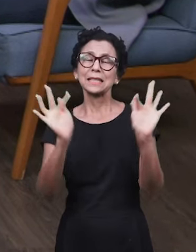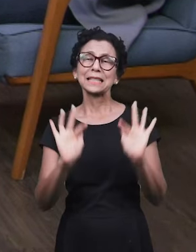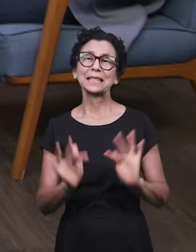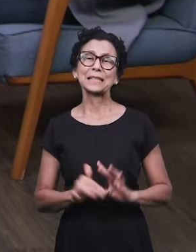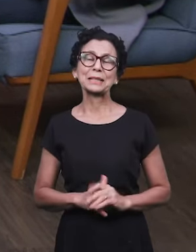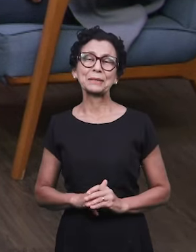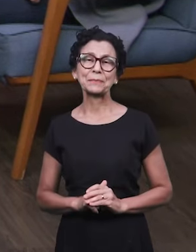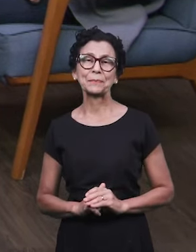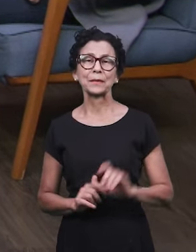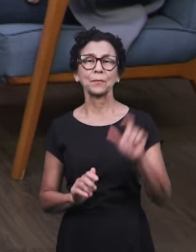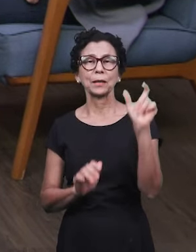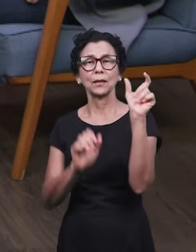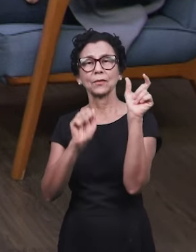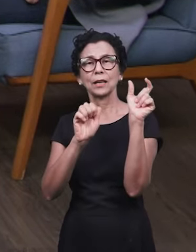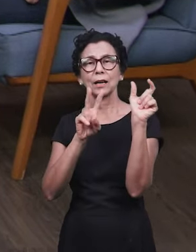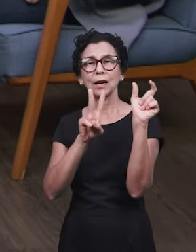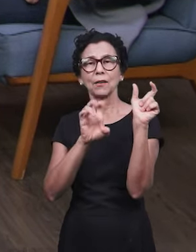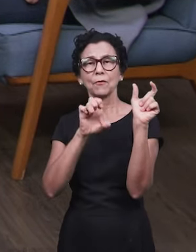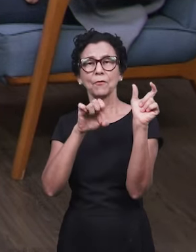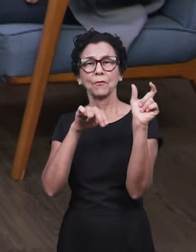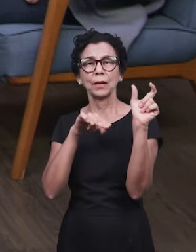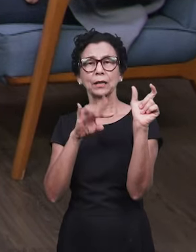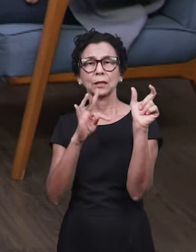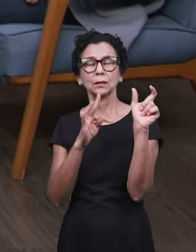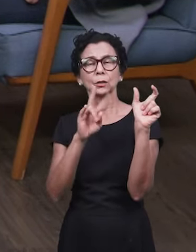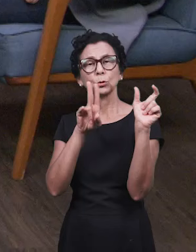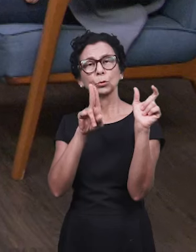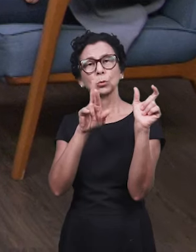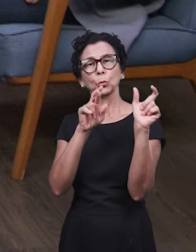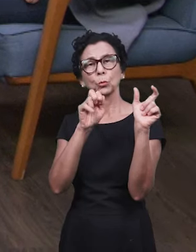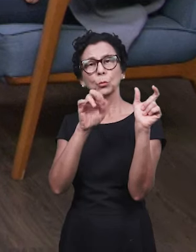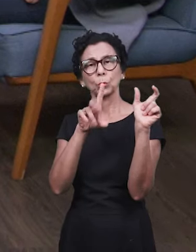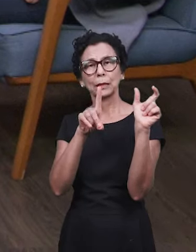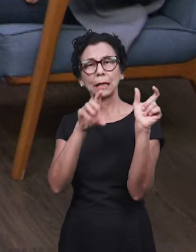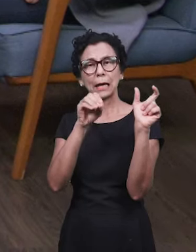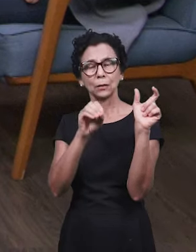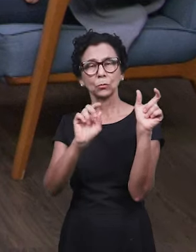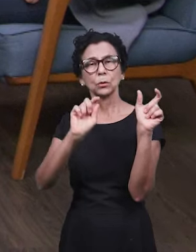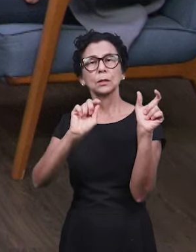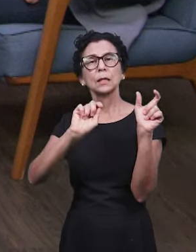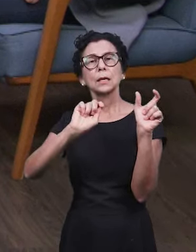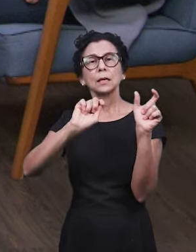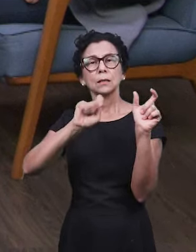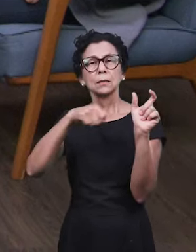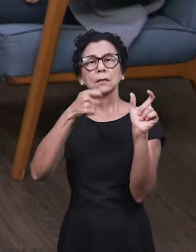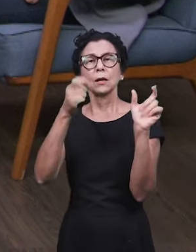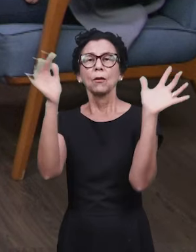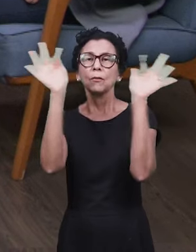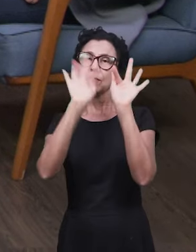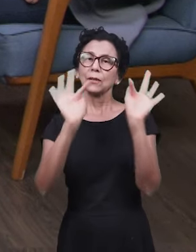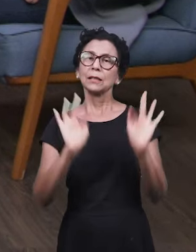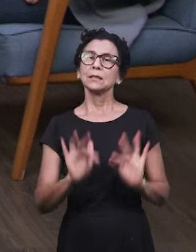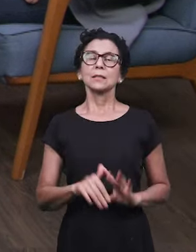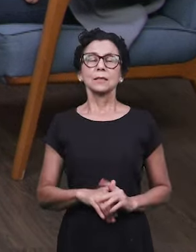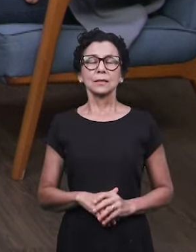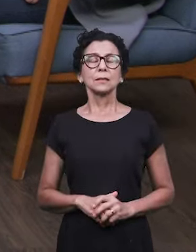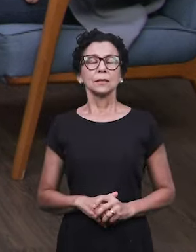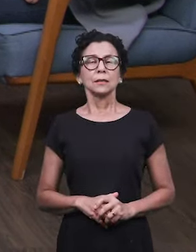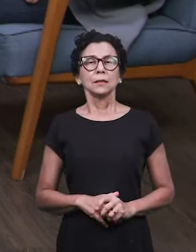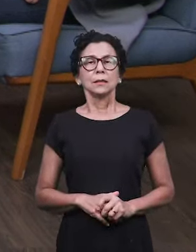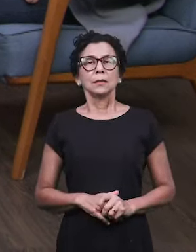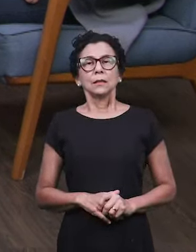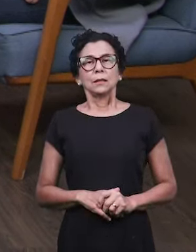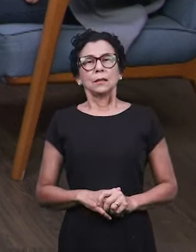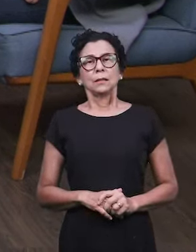E aqui, Sérgio, uma coisa é você considerar a felicidade dentro dos parâmetros